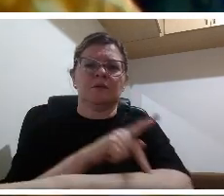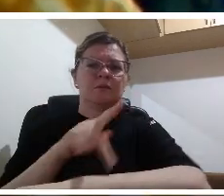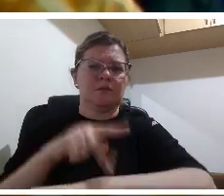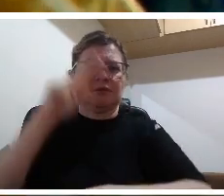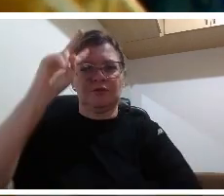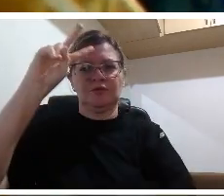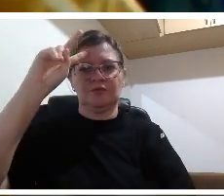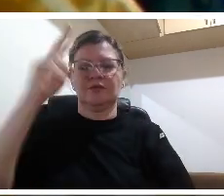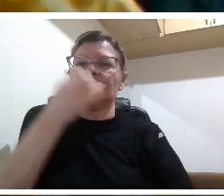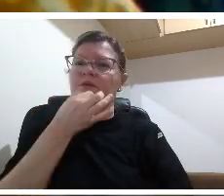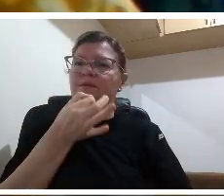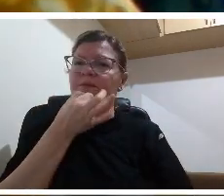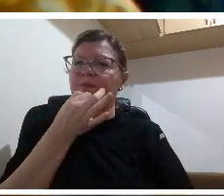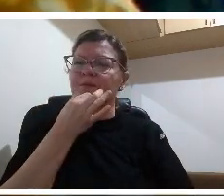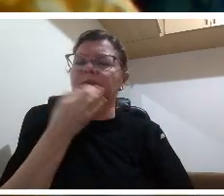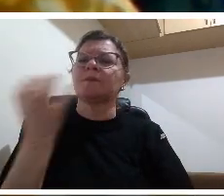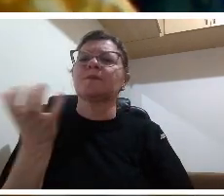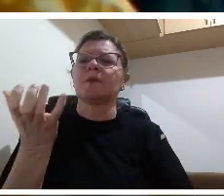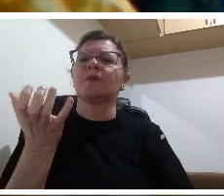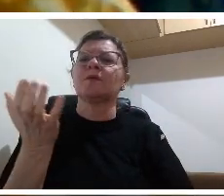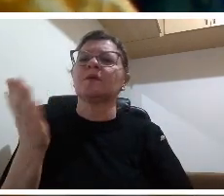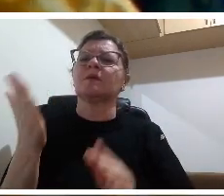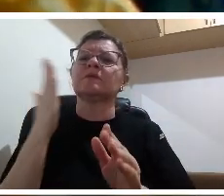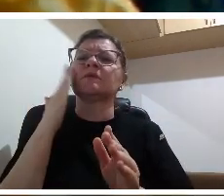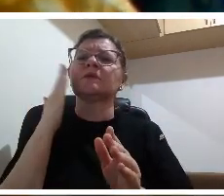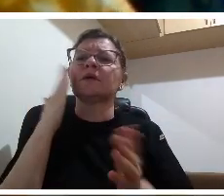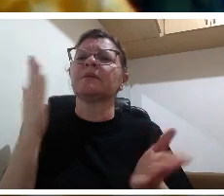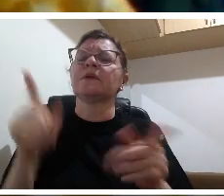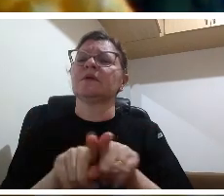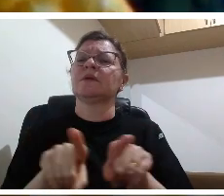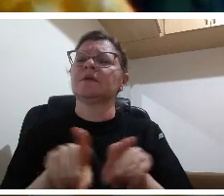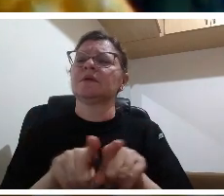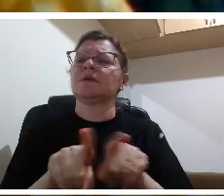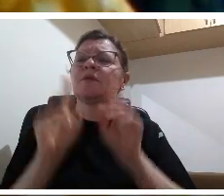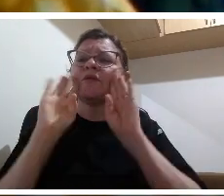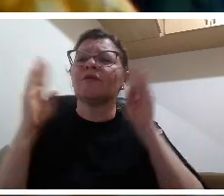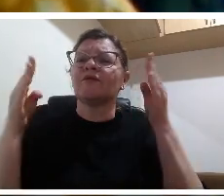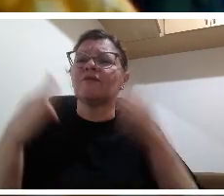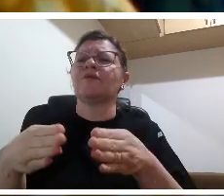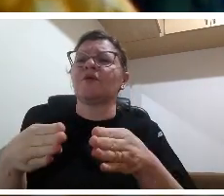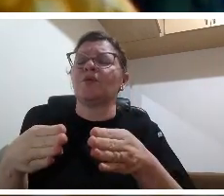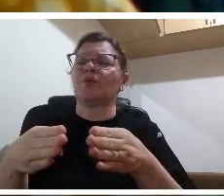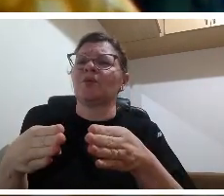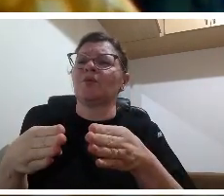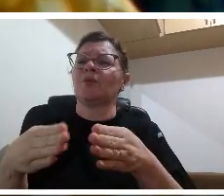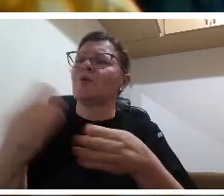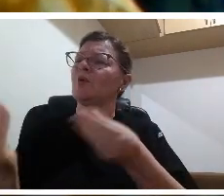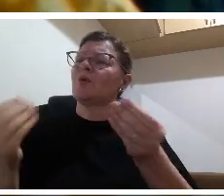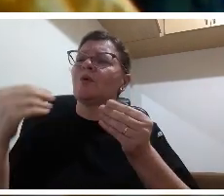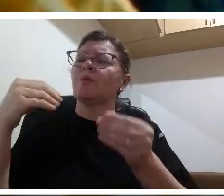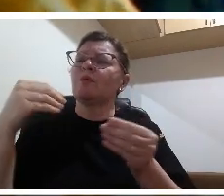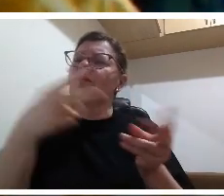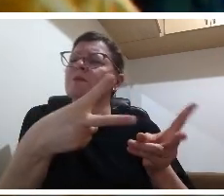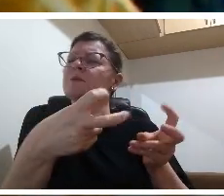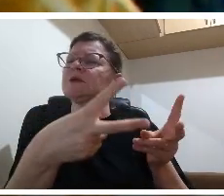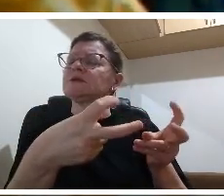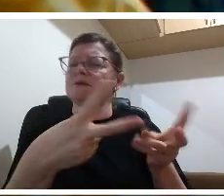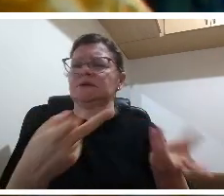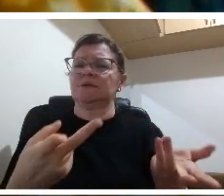escala nas escolas públicas porque nós estamos aí todos somos